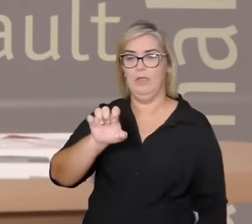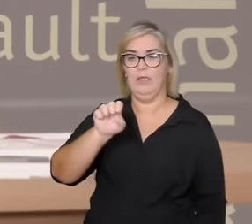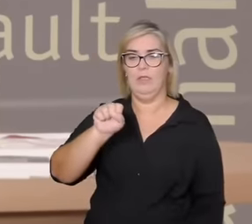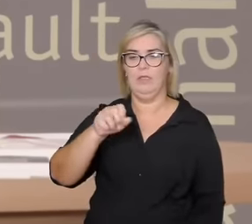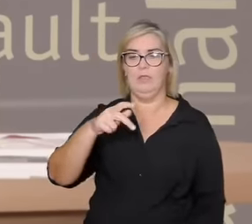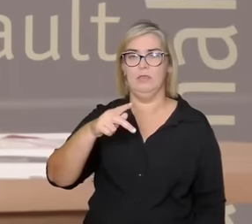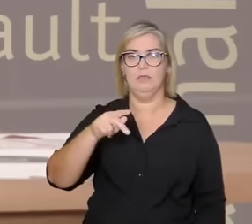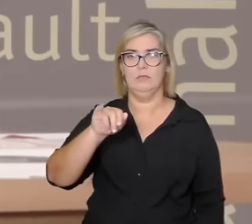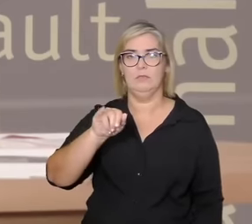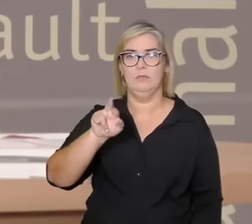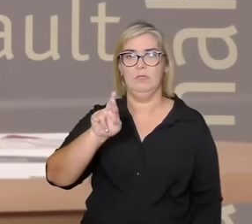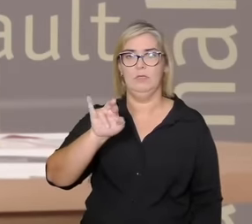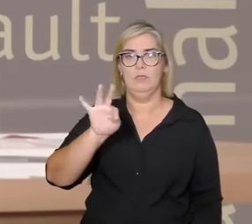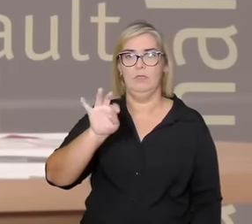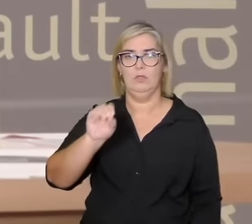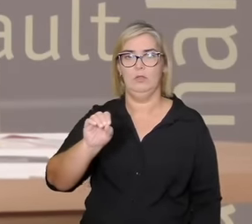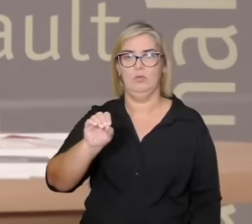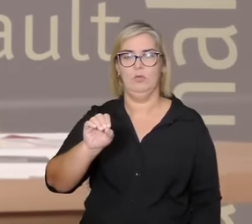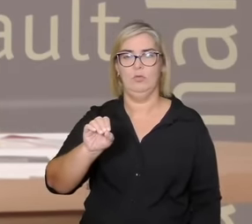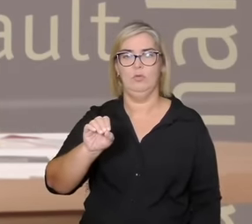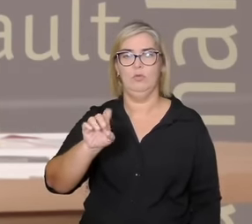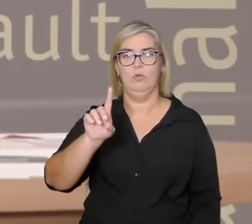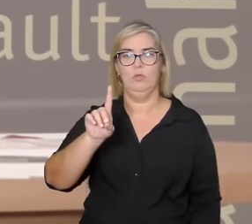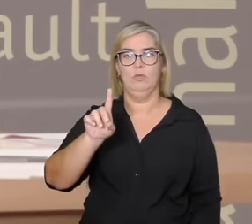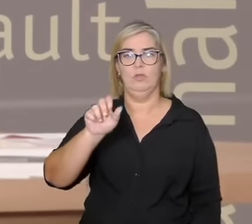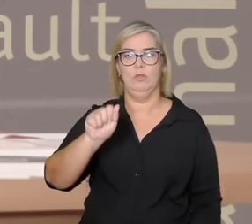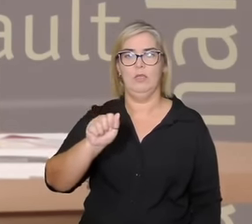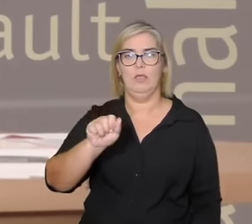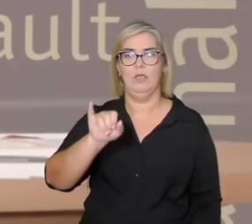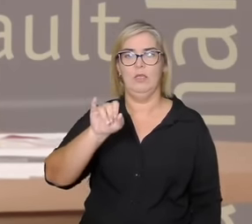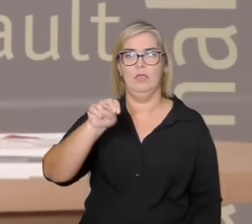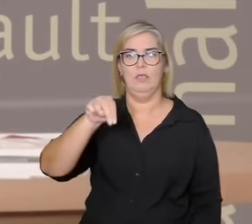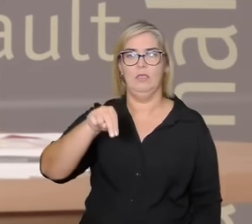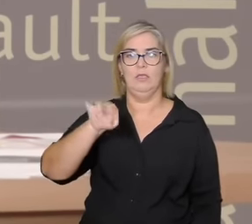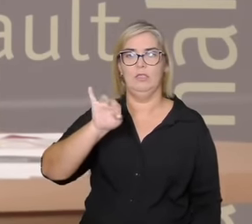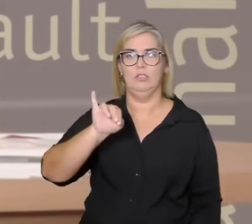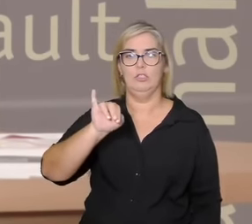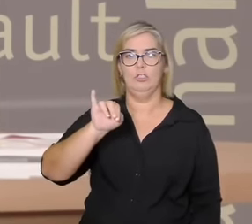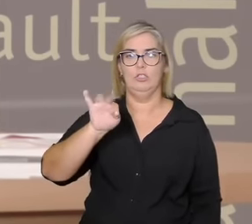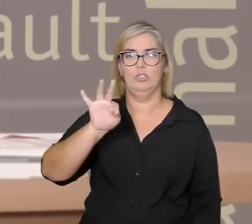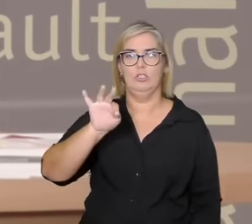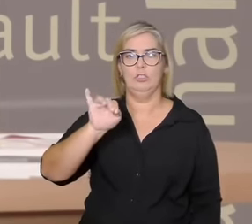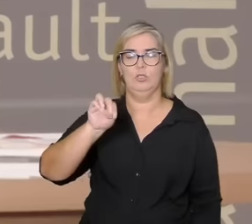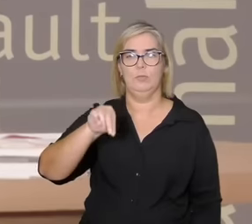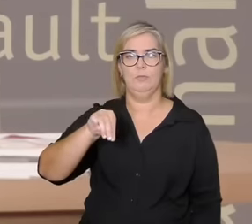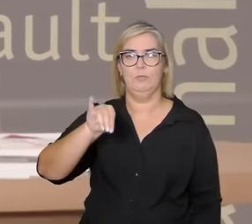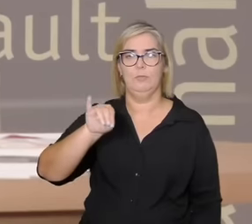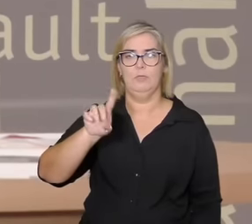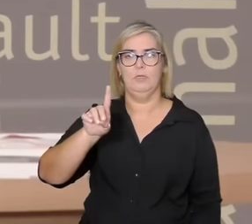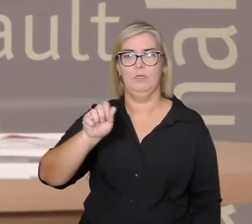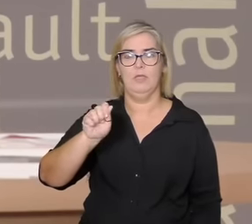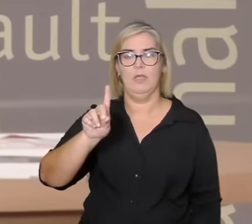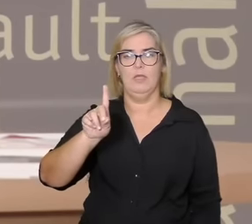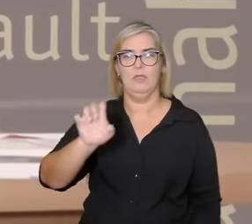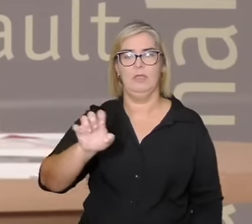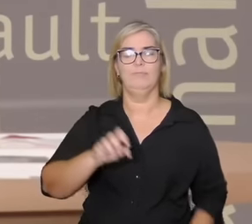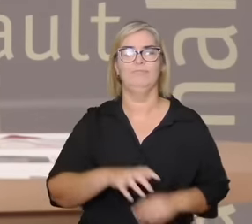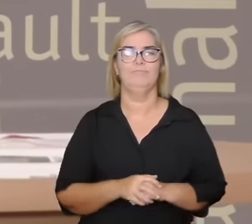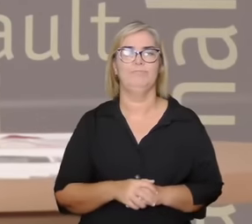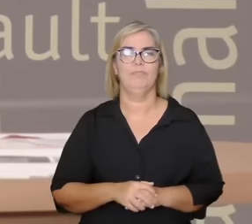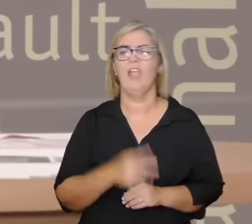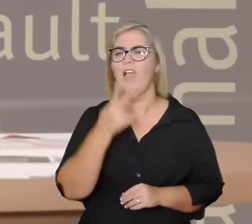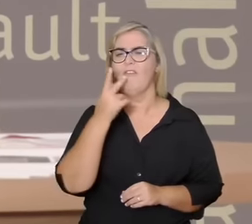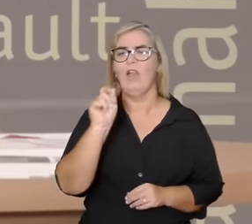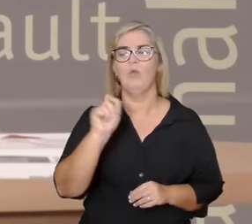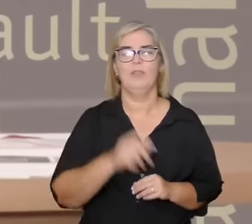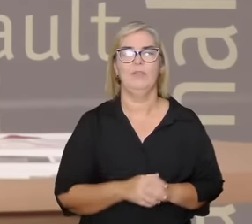Sobonfusomê está a nos dizer que ninguém pode ser tudo para alguém talvez nós sabemos sobre isso ninguém